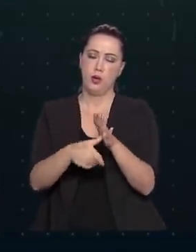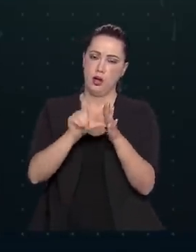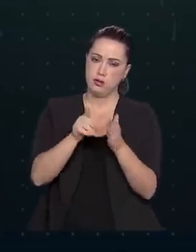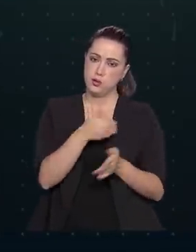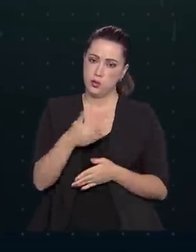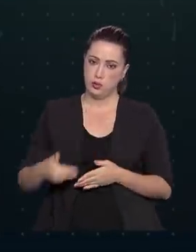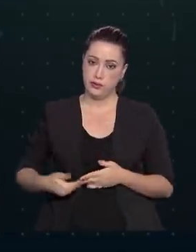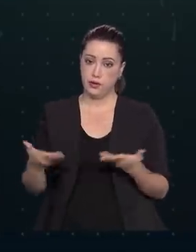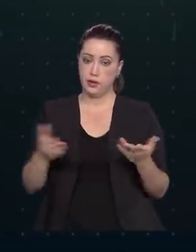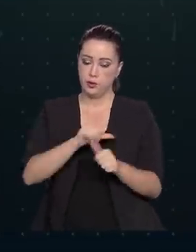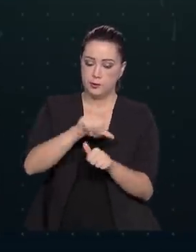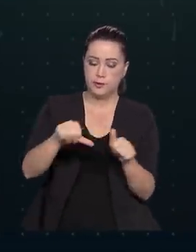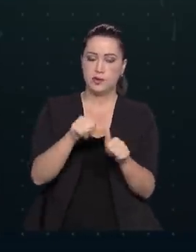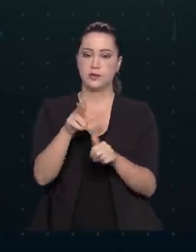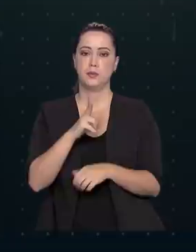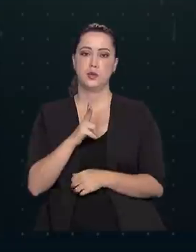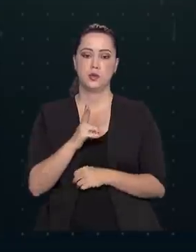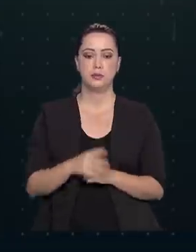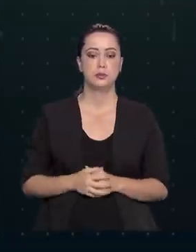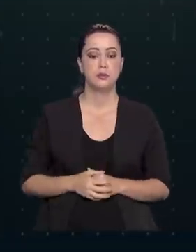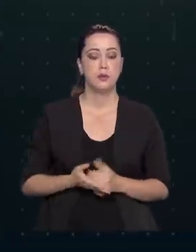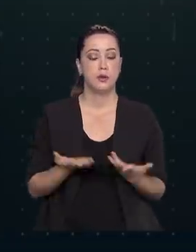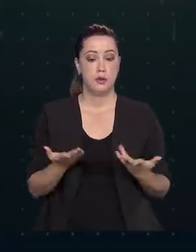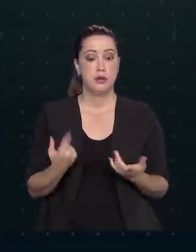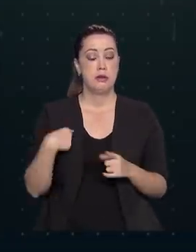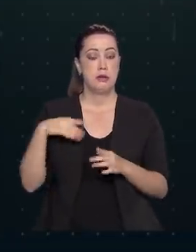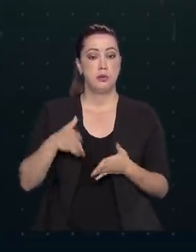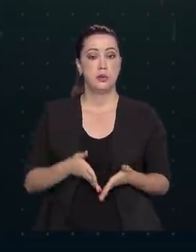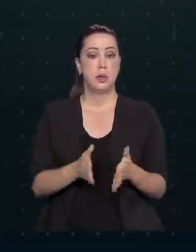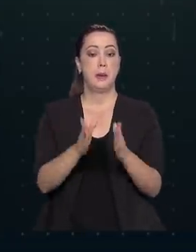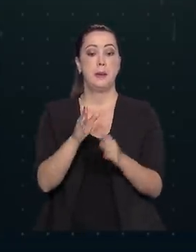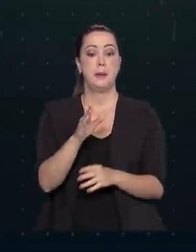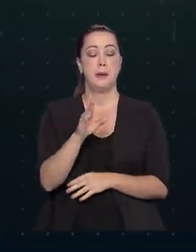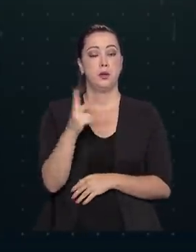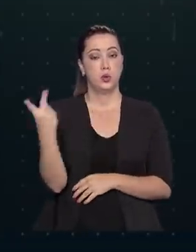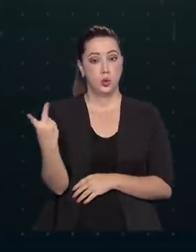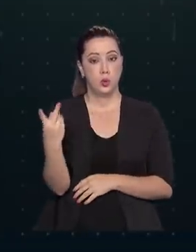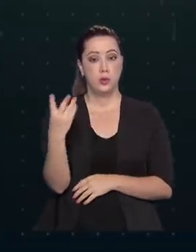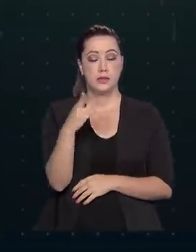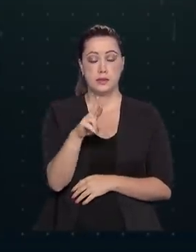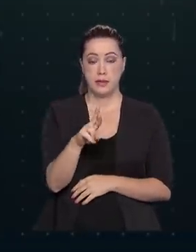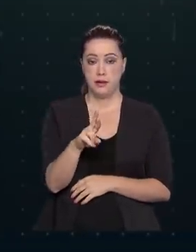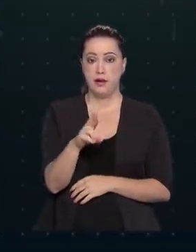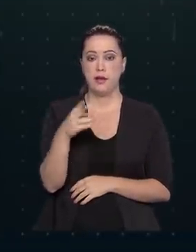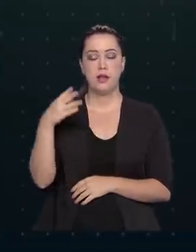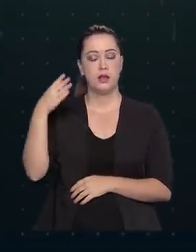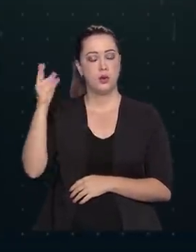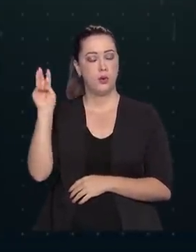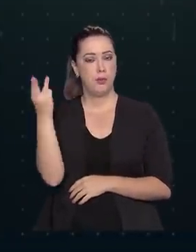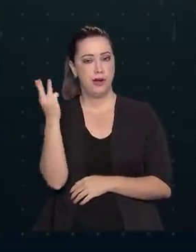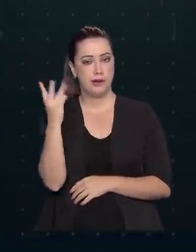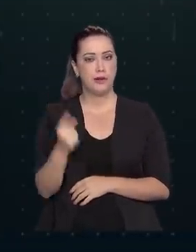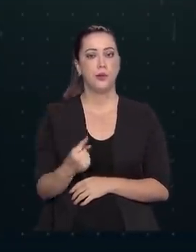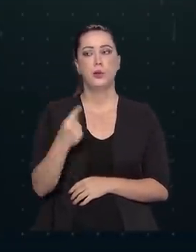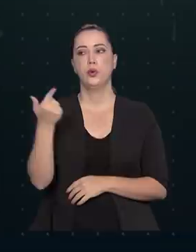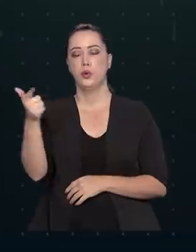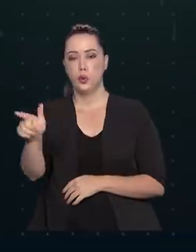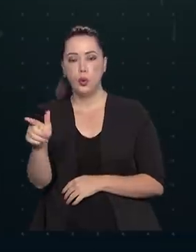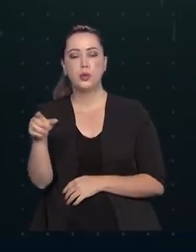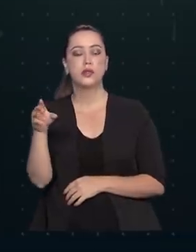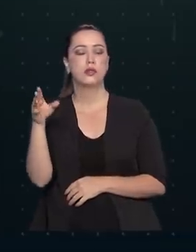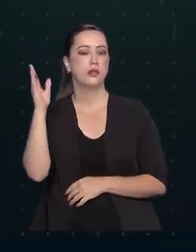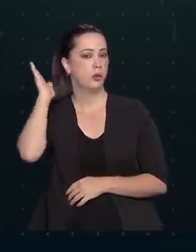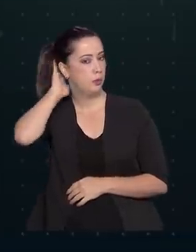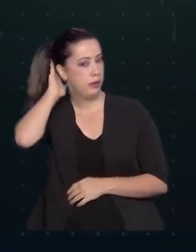BR-135 e 316 no Maranhão e BR-230 no Pará. No